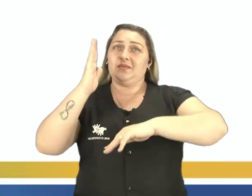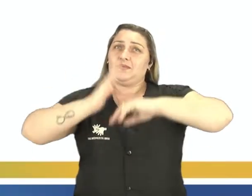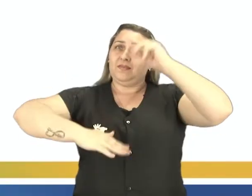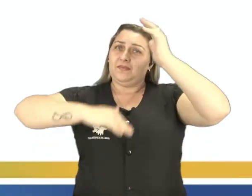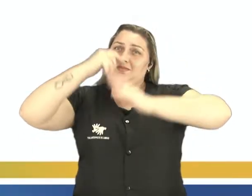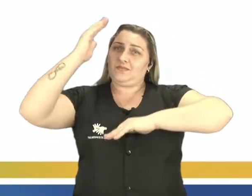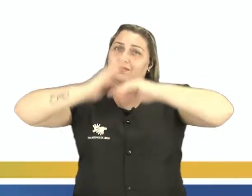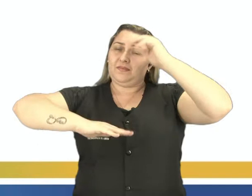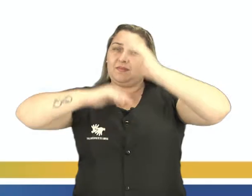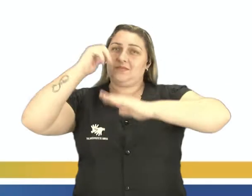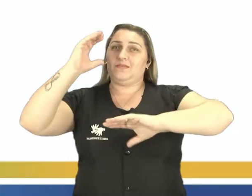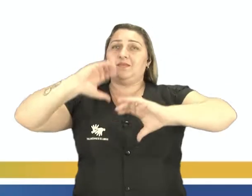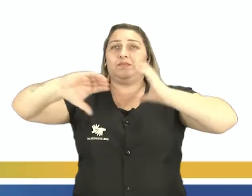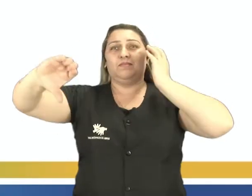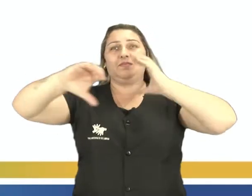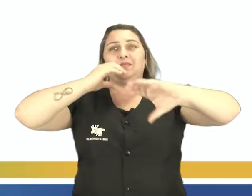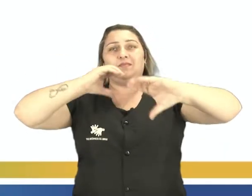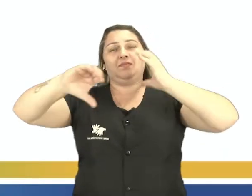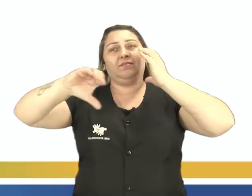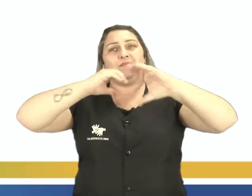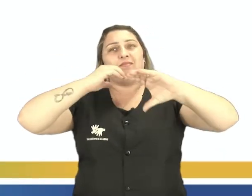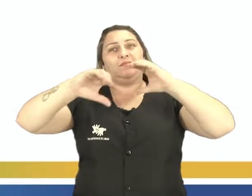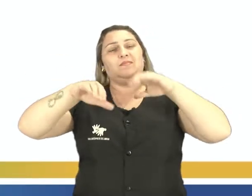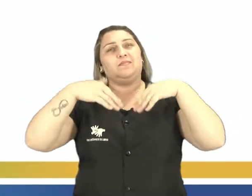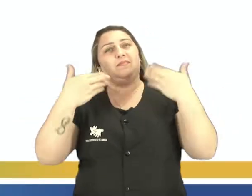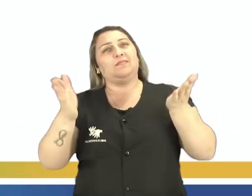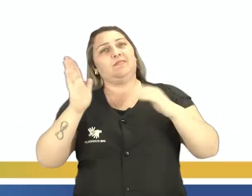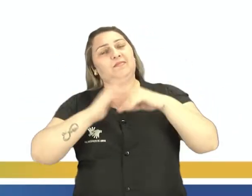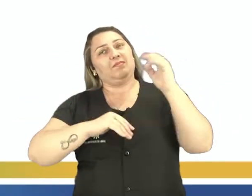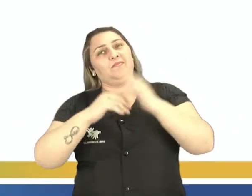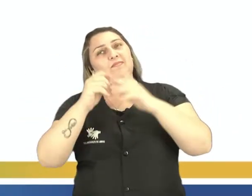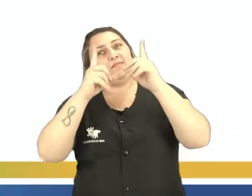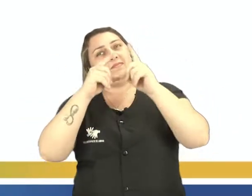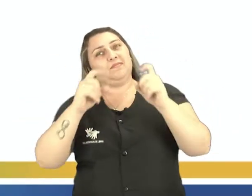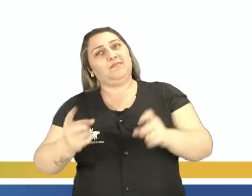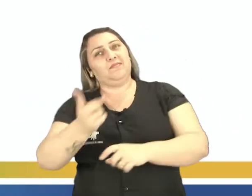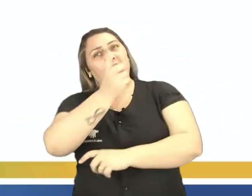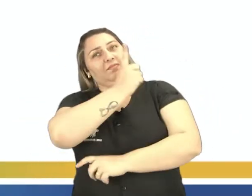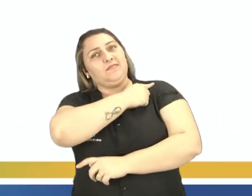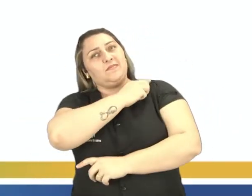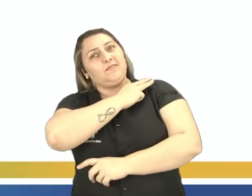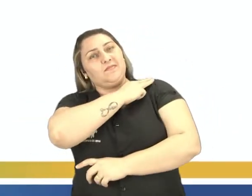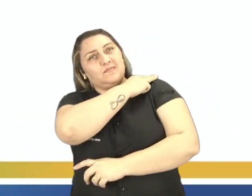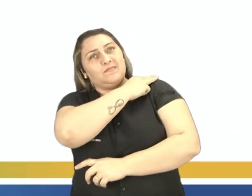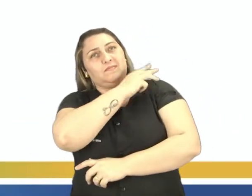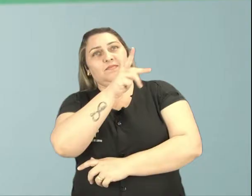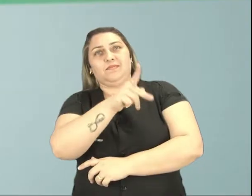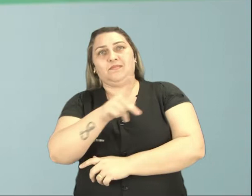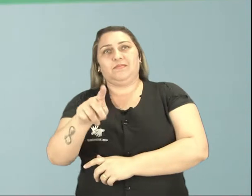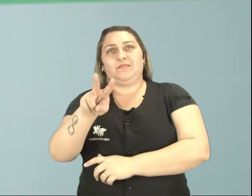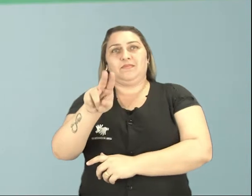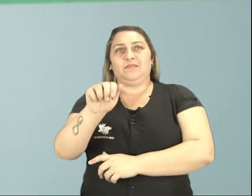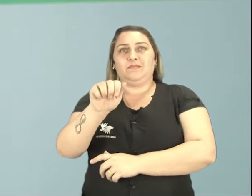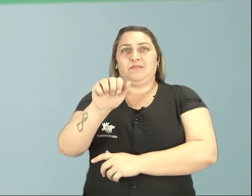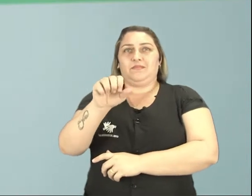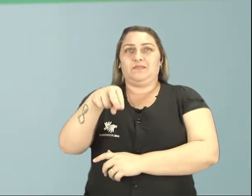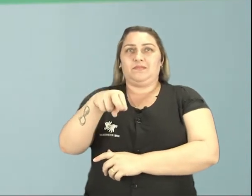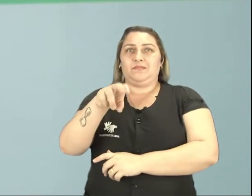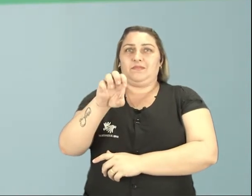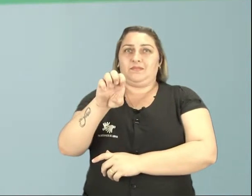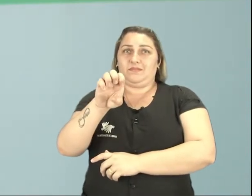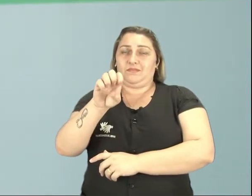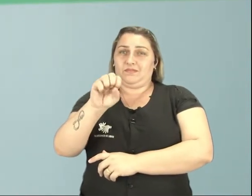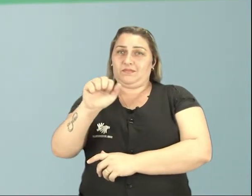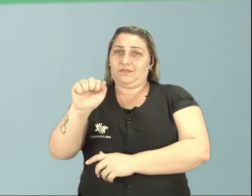profissão, músico, e essa aula é específica para a primeira série do Ensino Médio, eu sou a professora Vanessa, aula de número